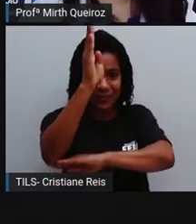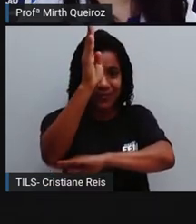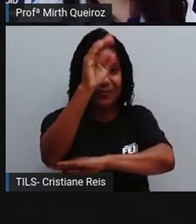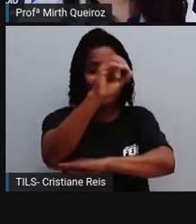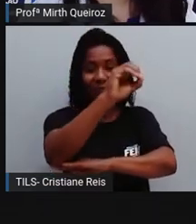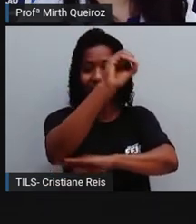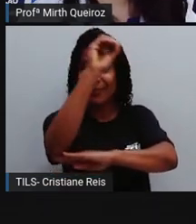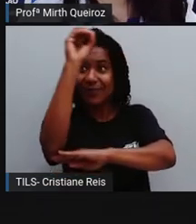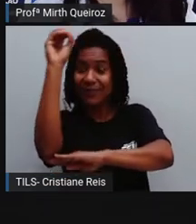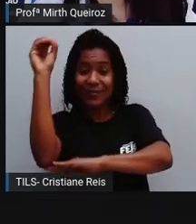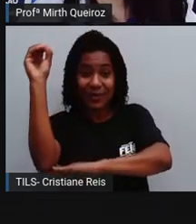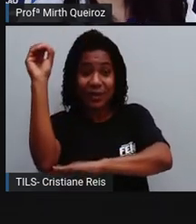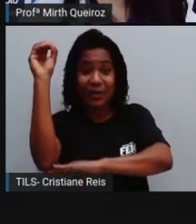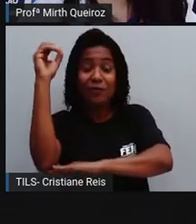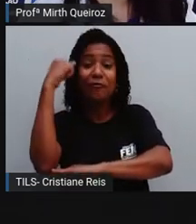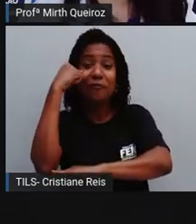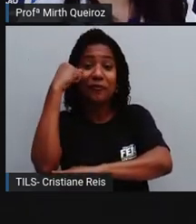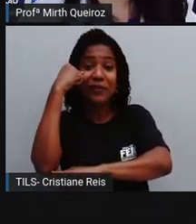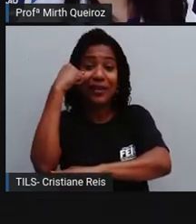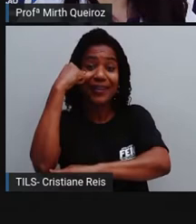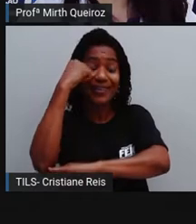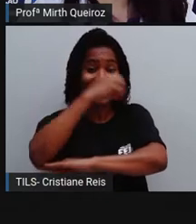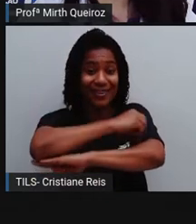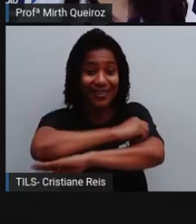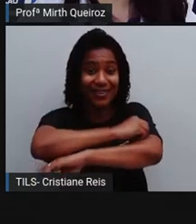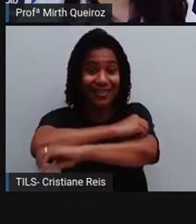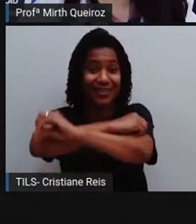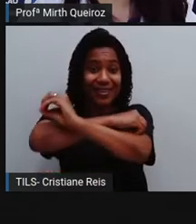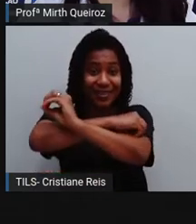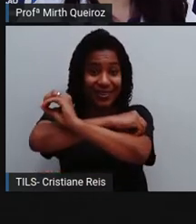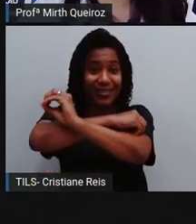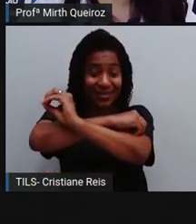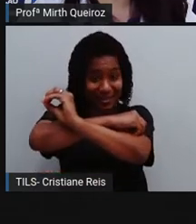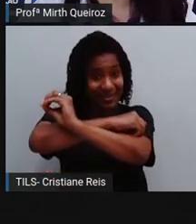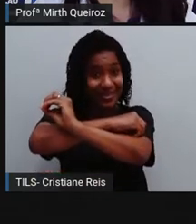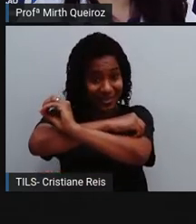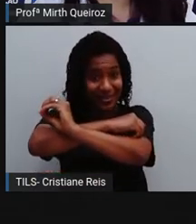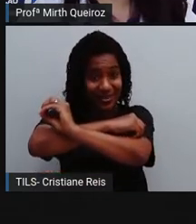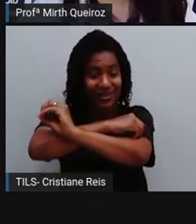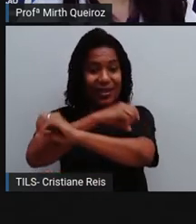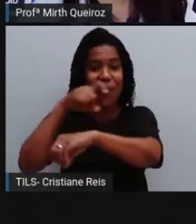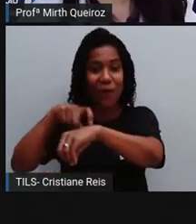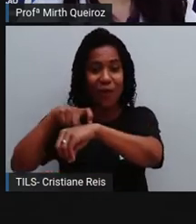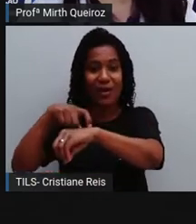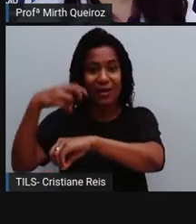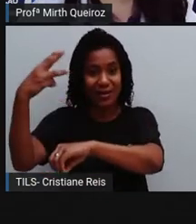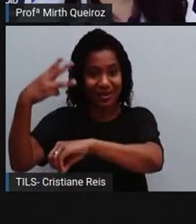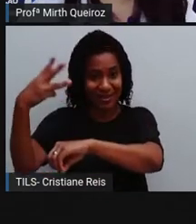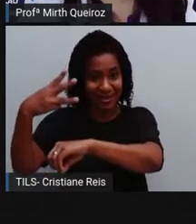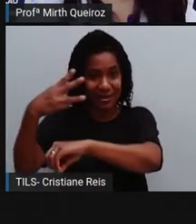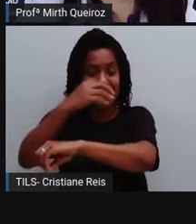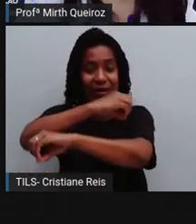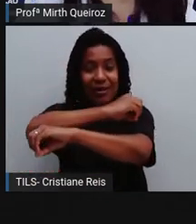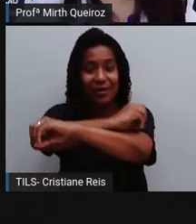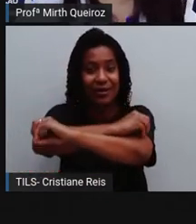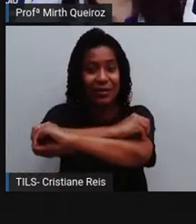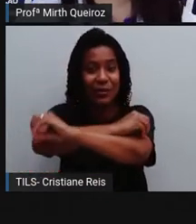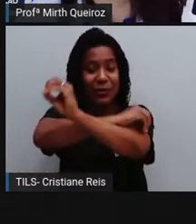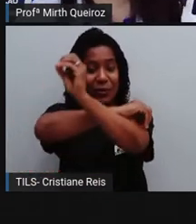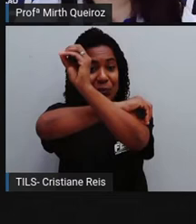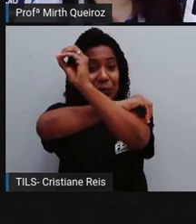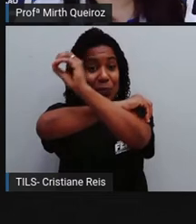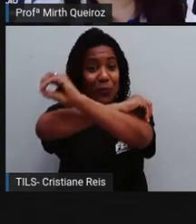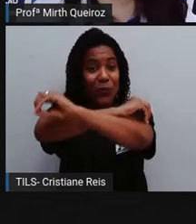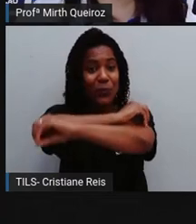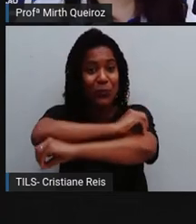Nós temos aqui 15 horas, 3 horas da tarde, né? A posição do Sol e, às 6 horas, é o